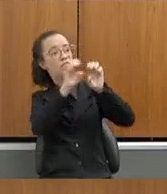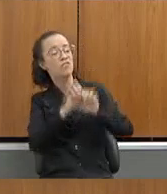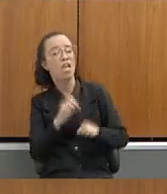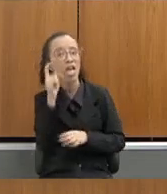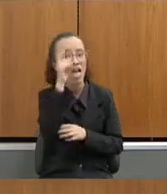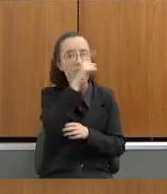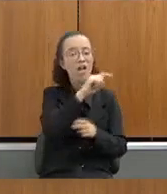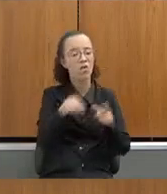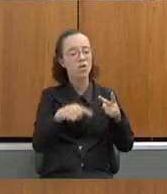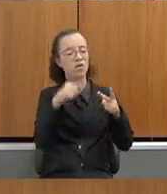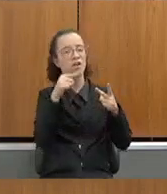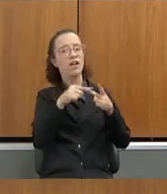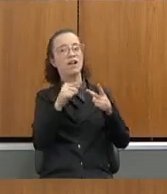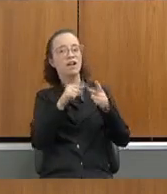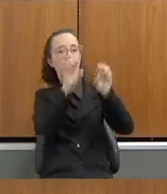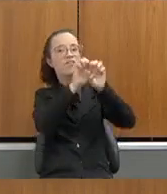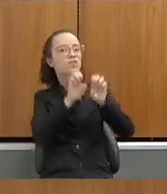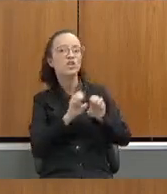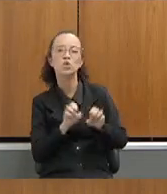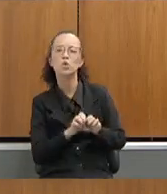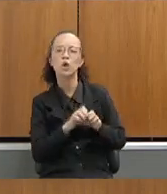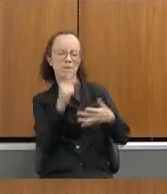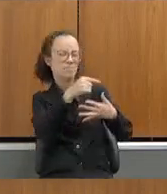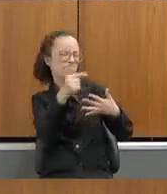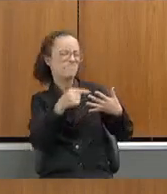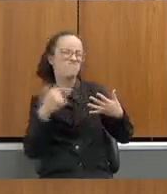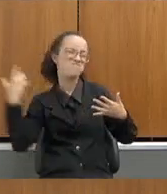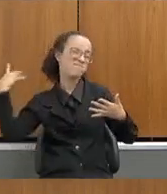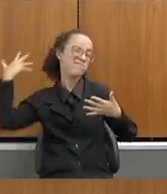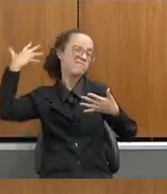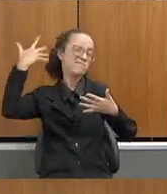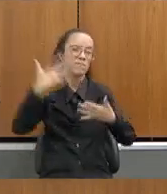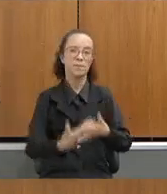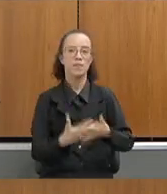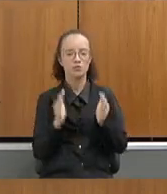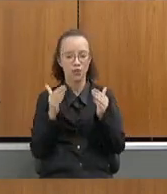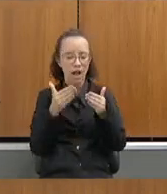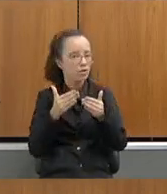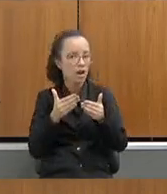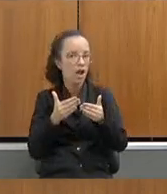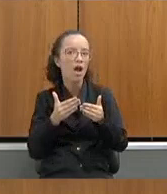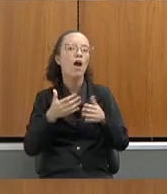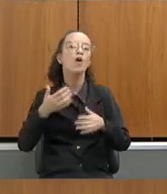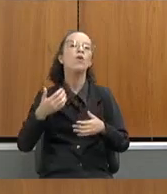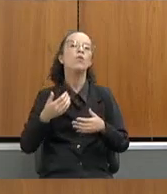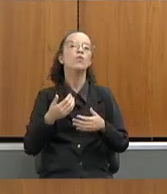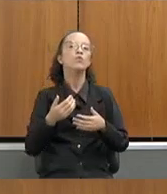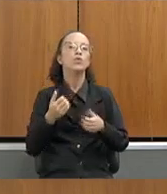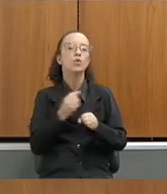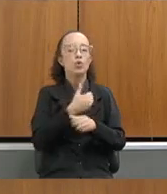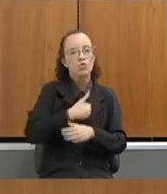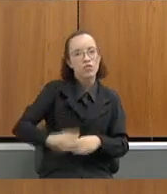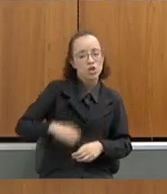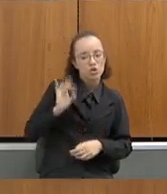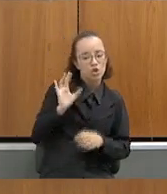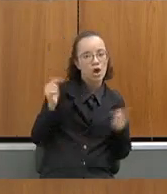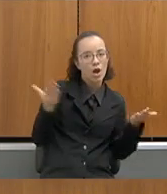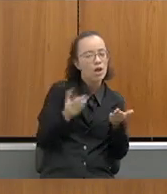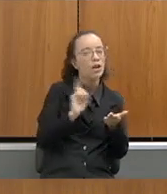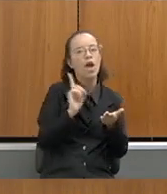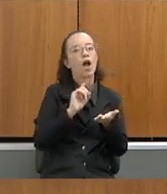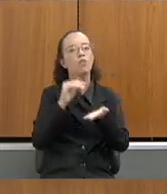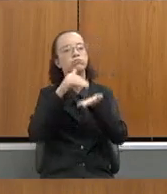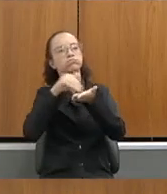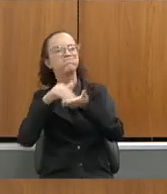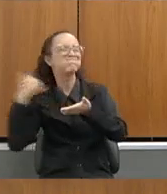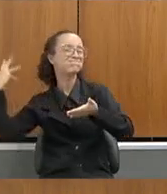com problemas de infraestrutura que são já de longa data, não é específico, é desse governo ou de uma gestão de secretaria.